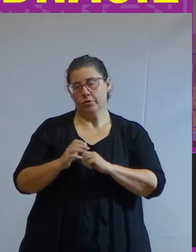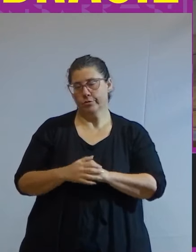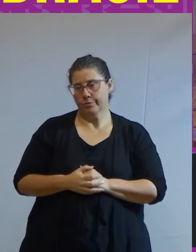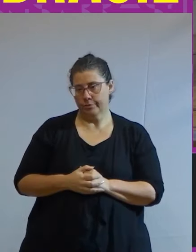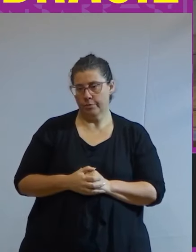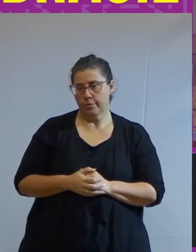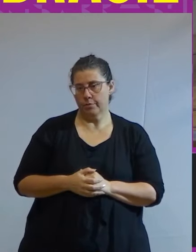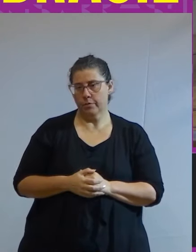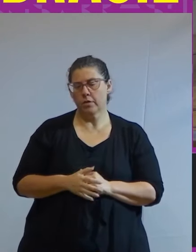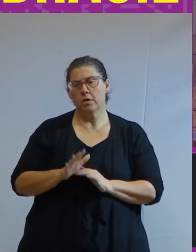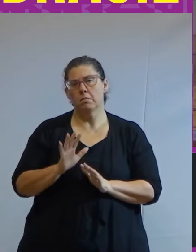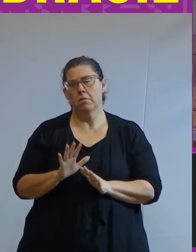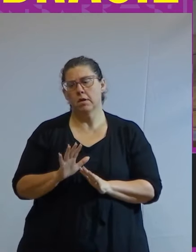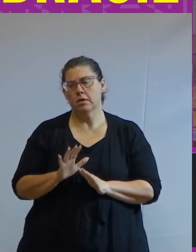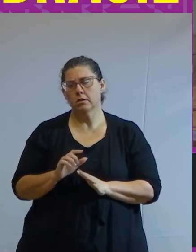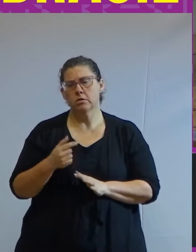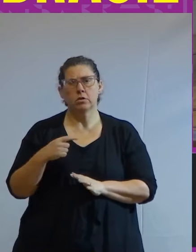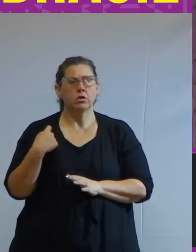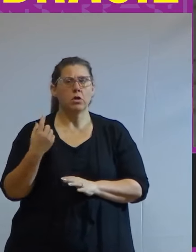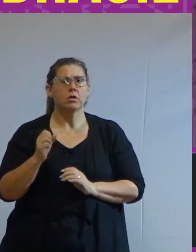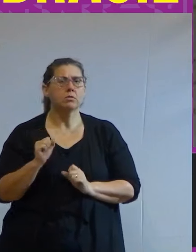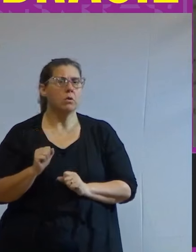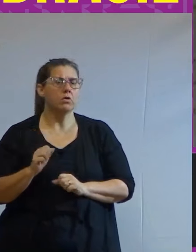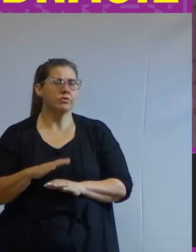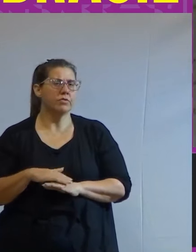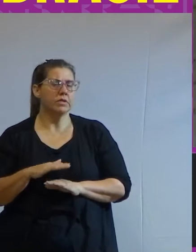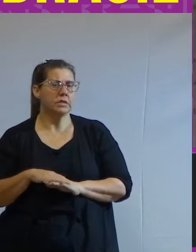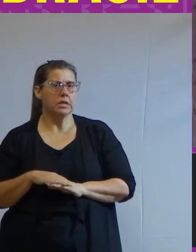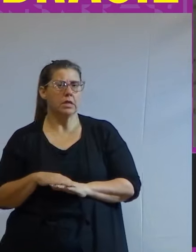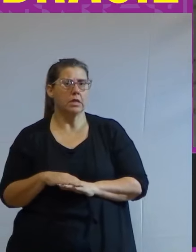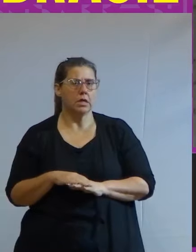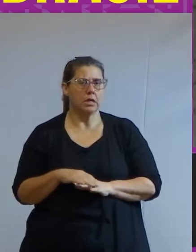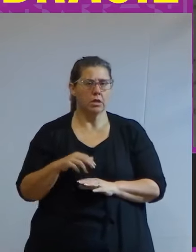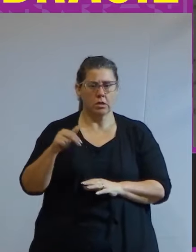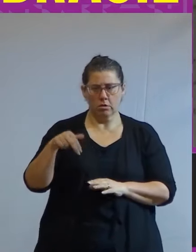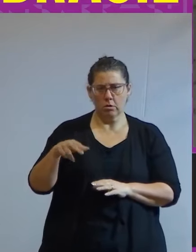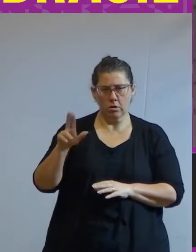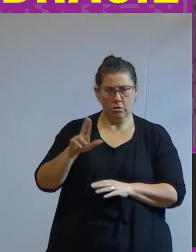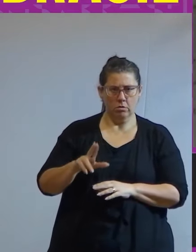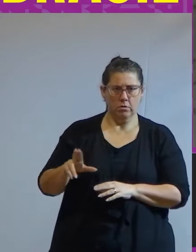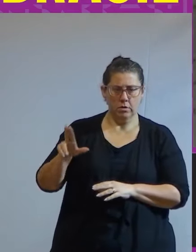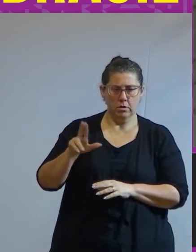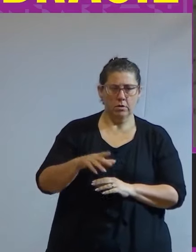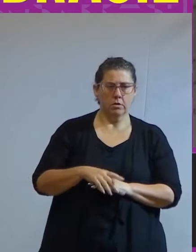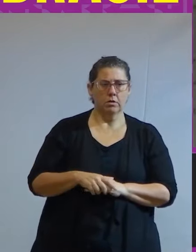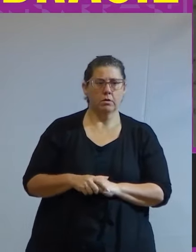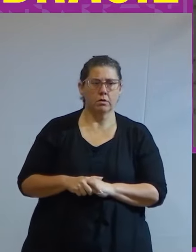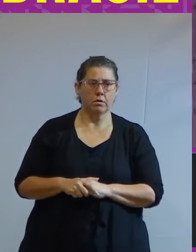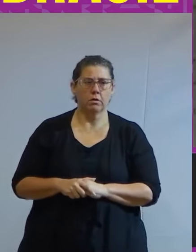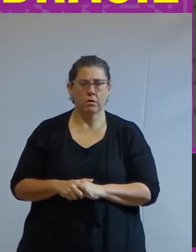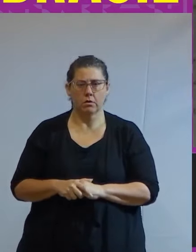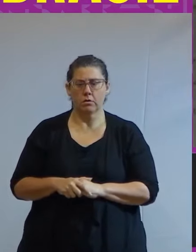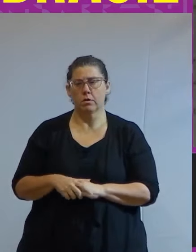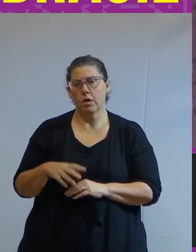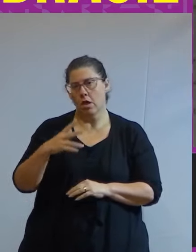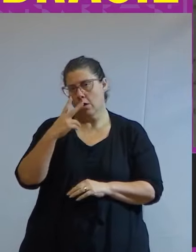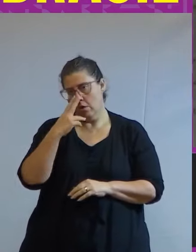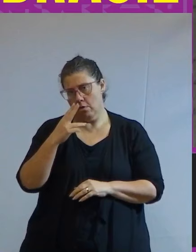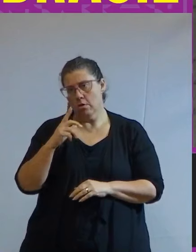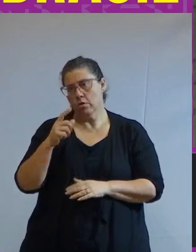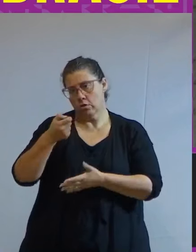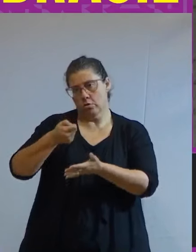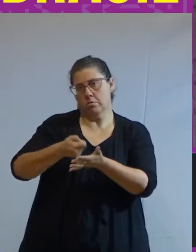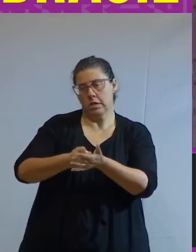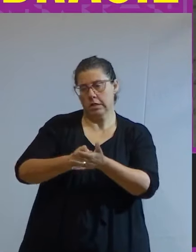mas o que a gente pode fazer como universidade eu acho que é o nosso